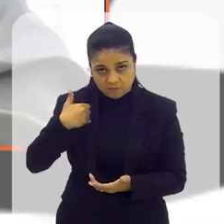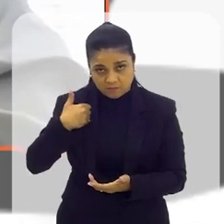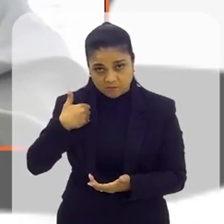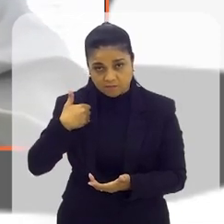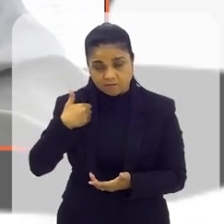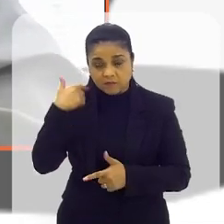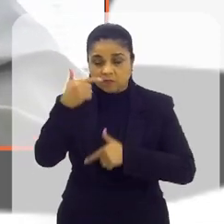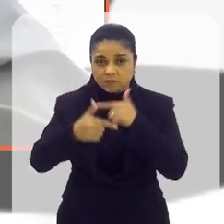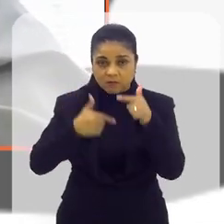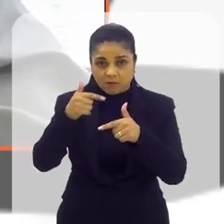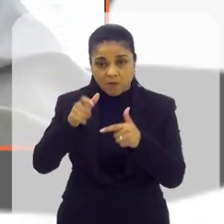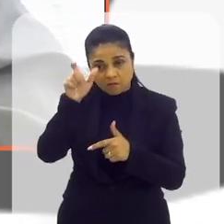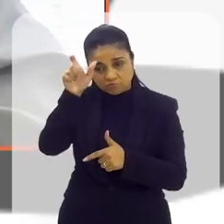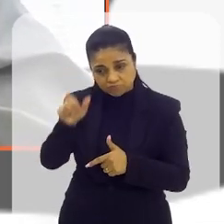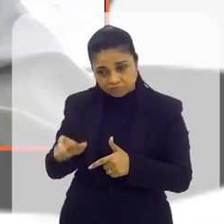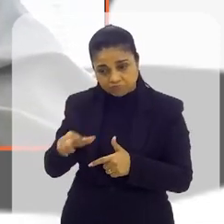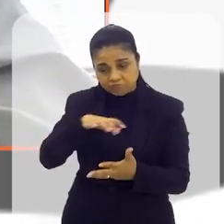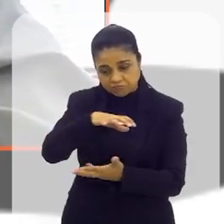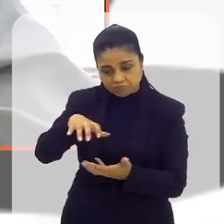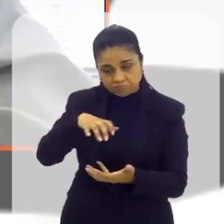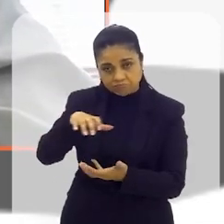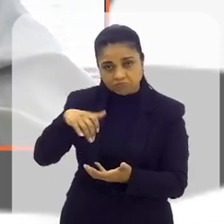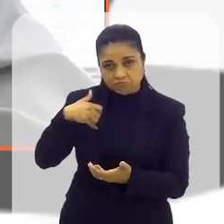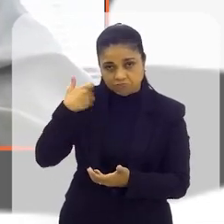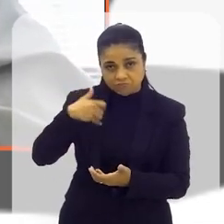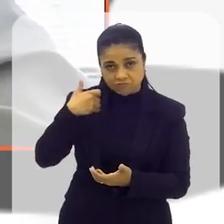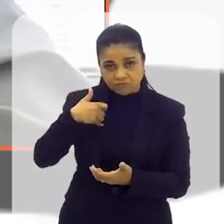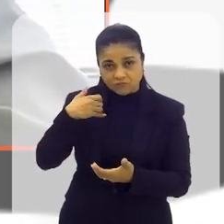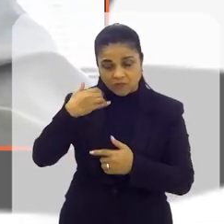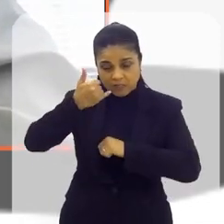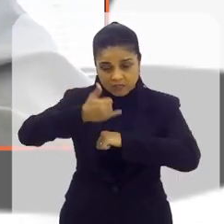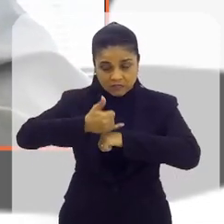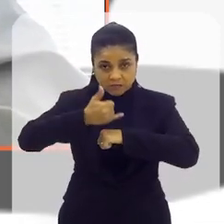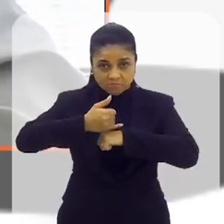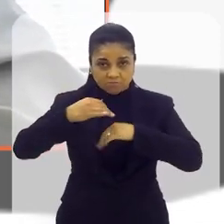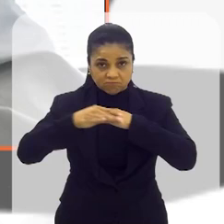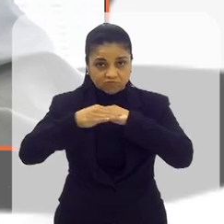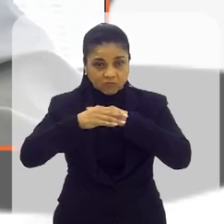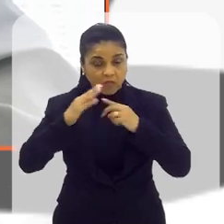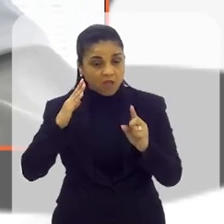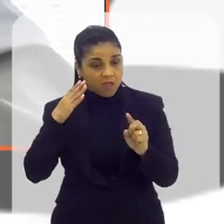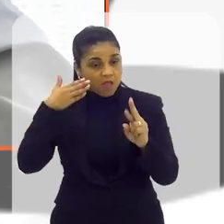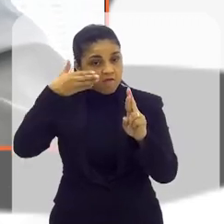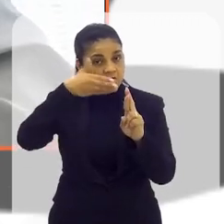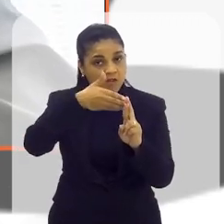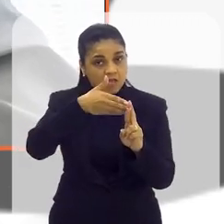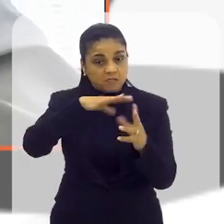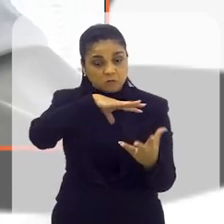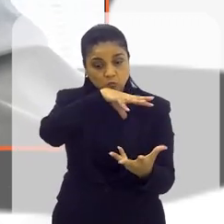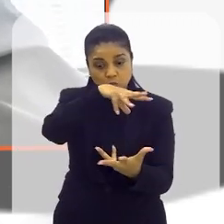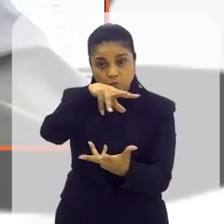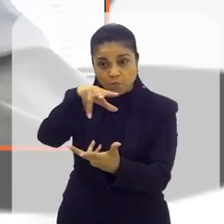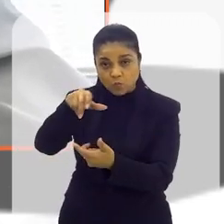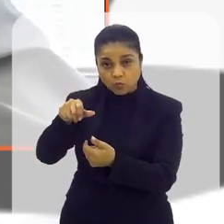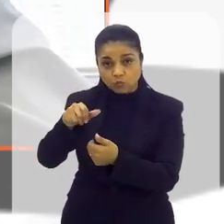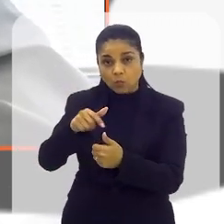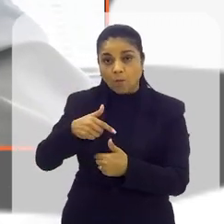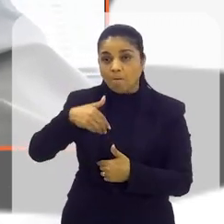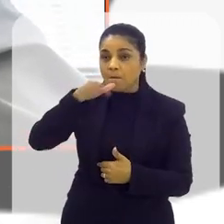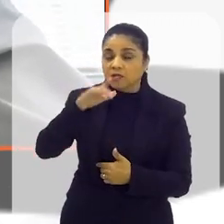Nós temos um trabalho com uma pessoa idosa em Volta Redonda, que é referência até mundial, porque